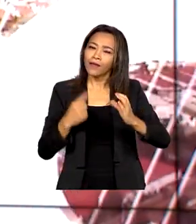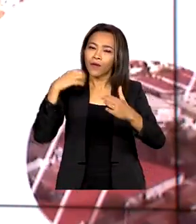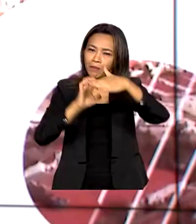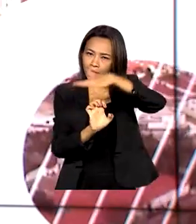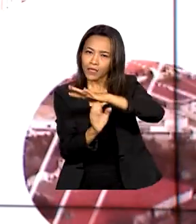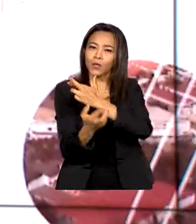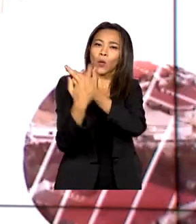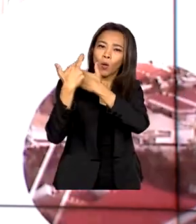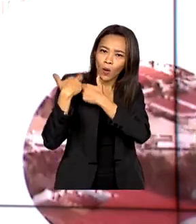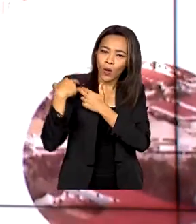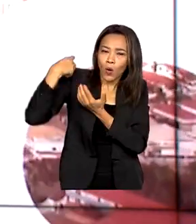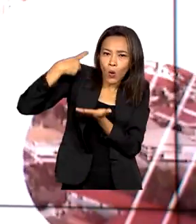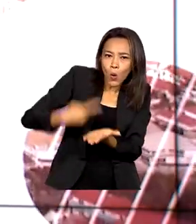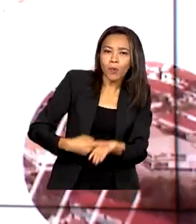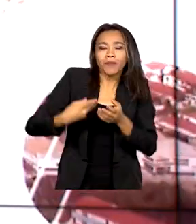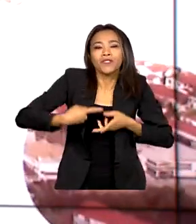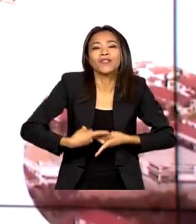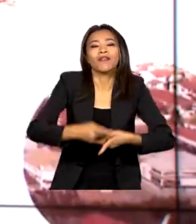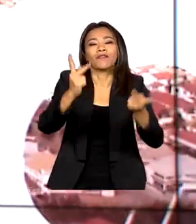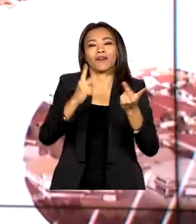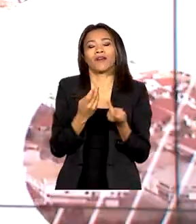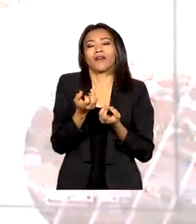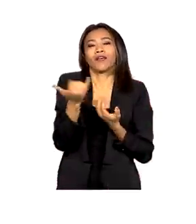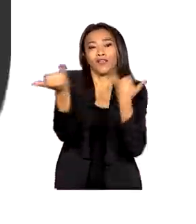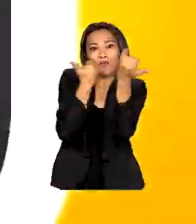de levar comunicação pública de qualidade.